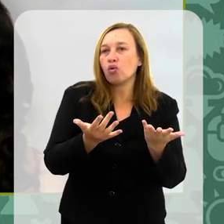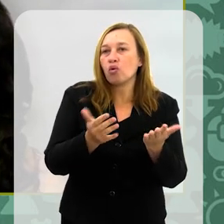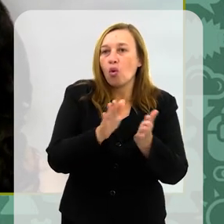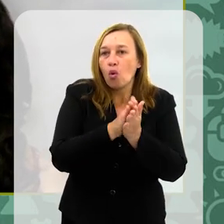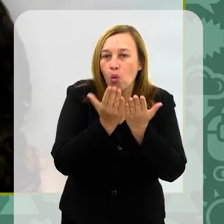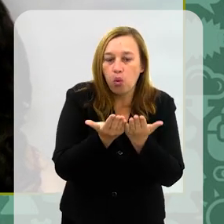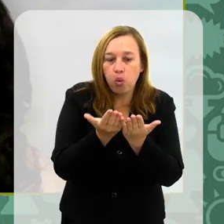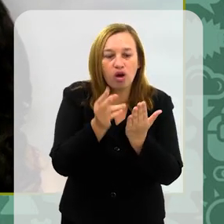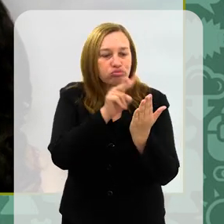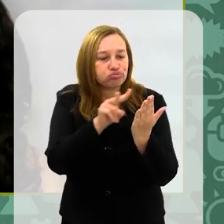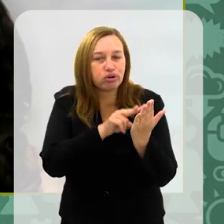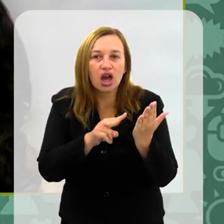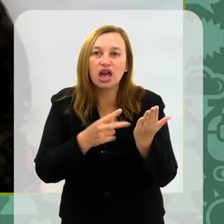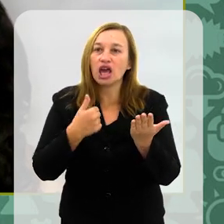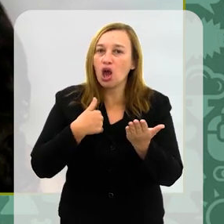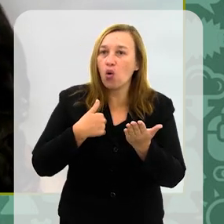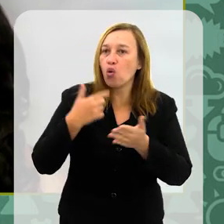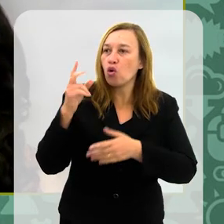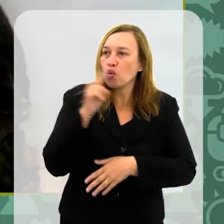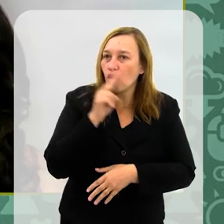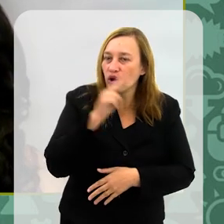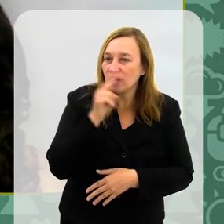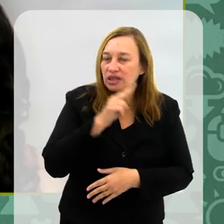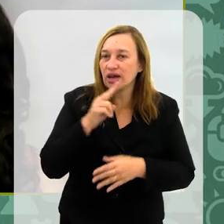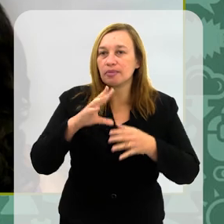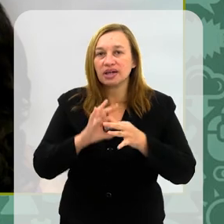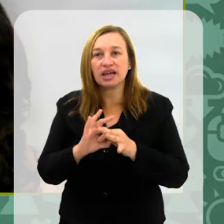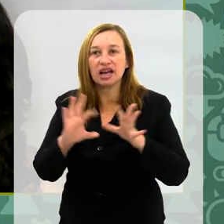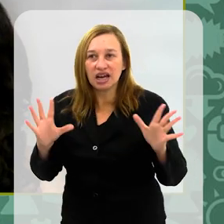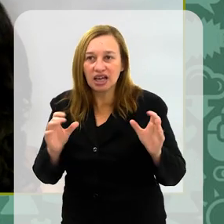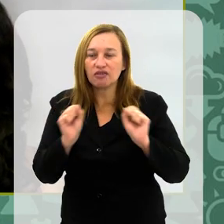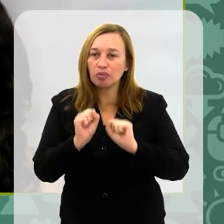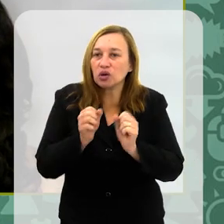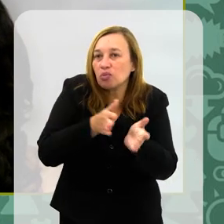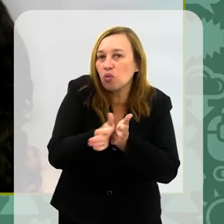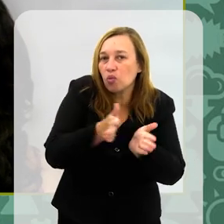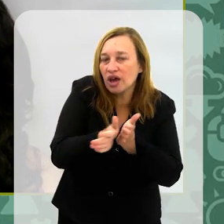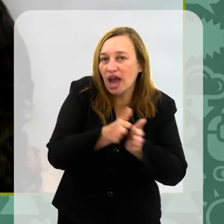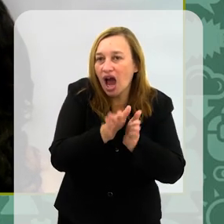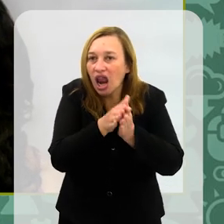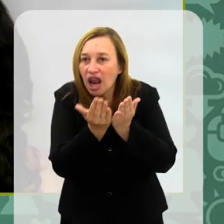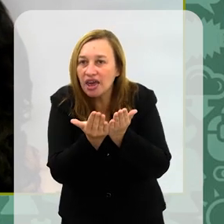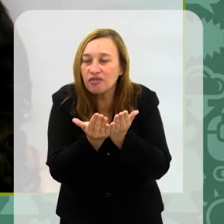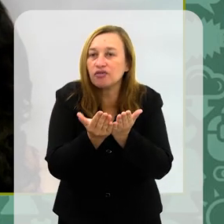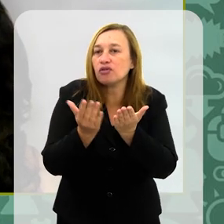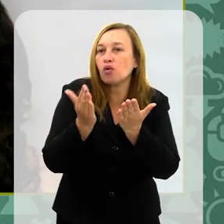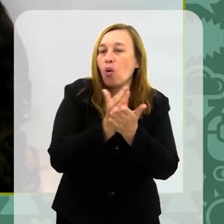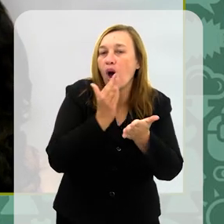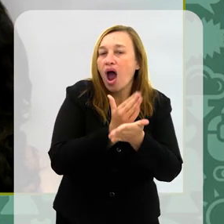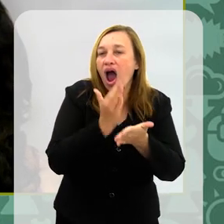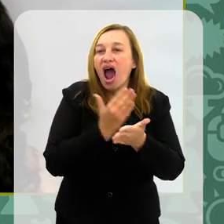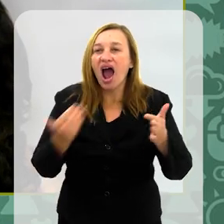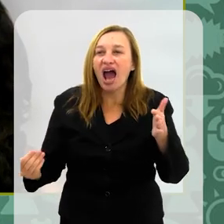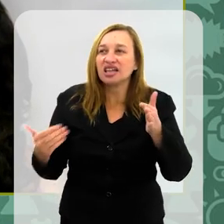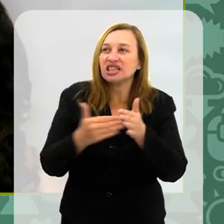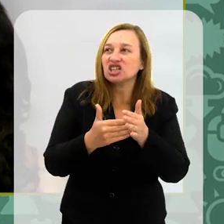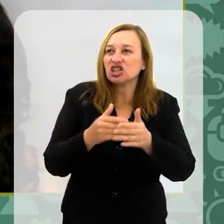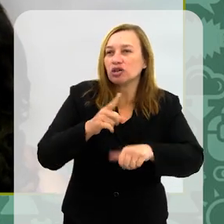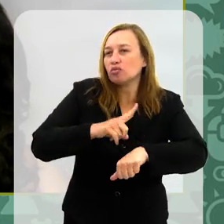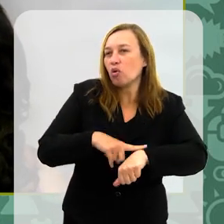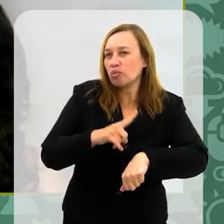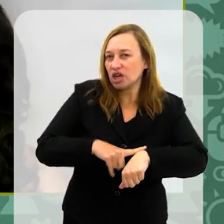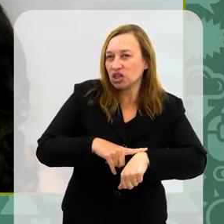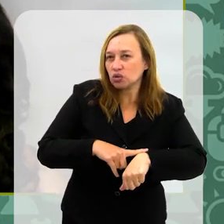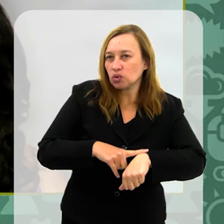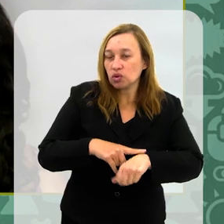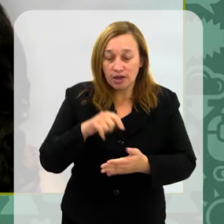que eu escrevia, eu comecei a correr atrás de publicação independente e tal, e meio que as coisas foram me levando até eu chegar no